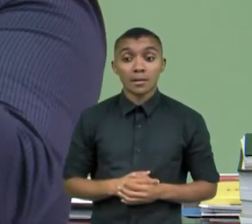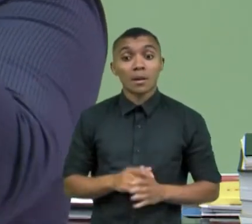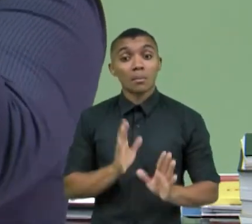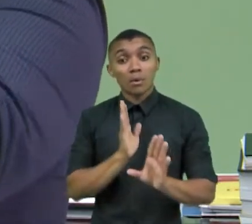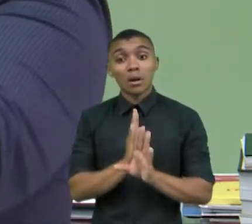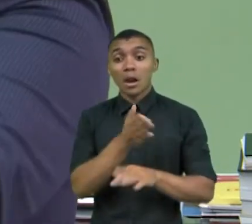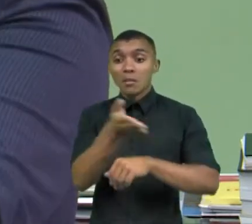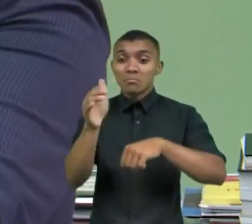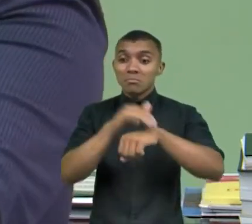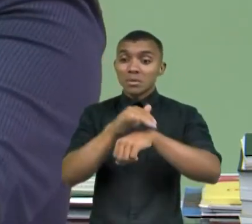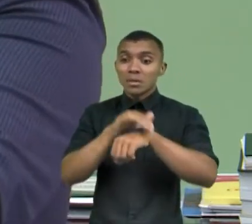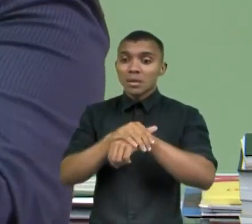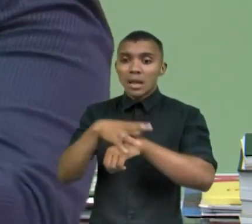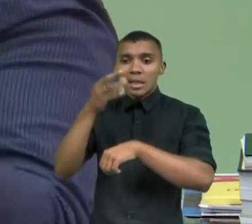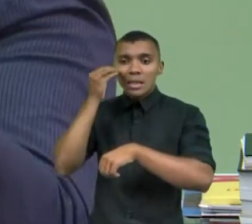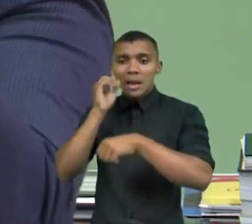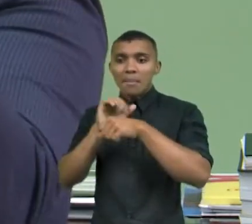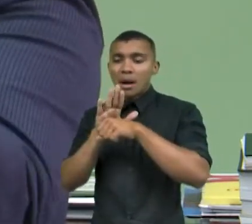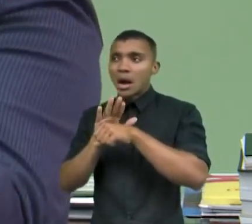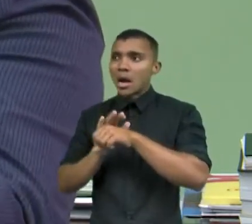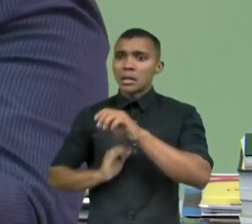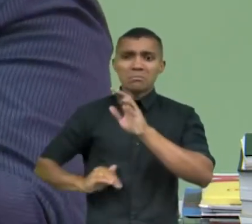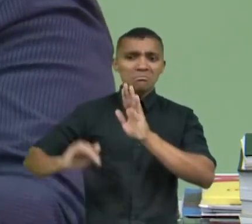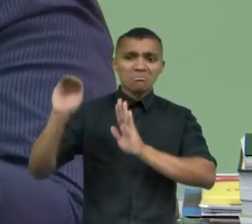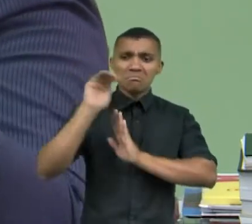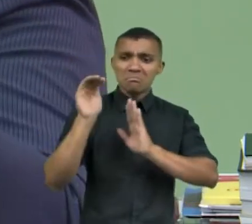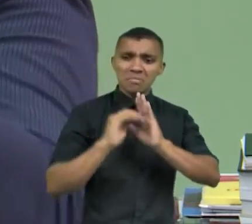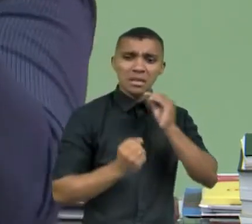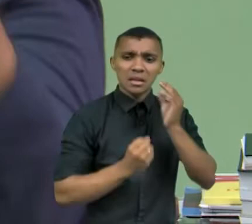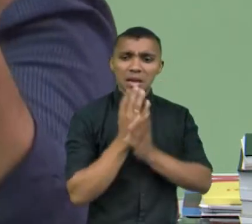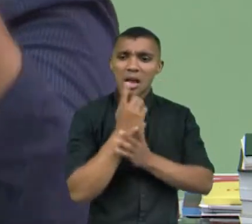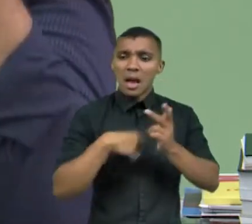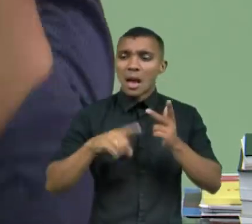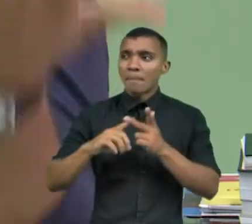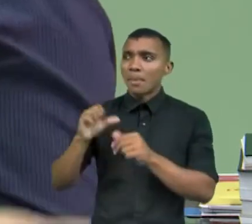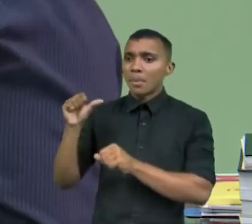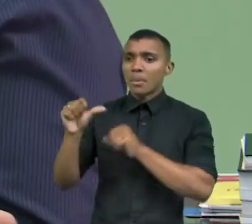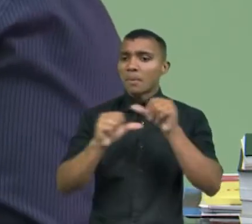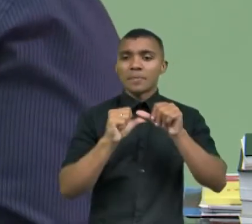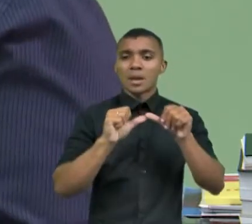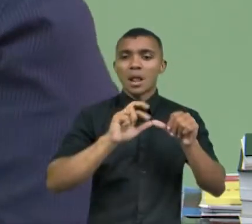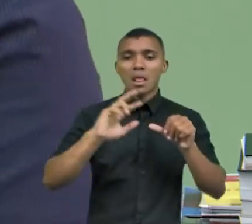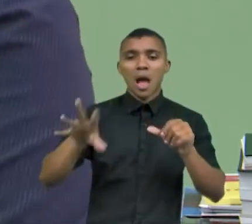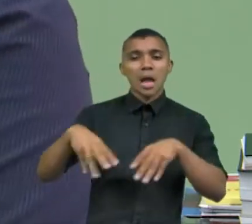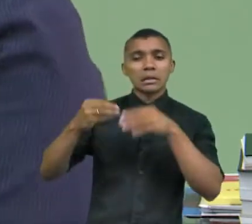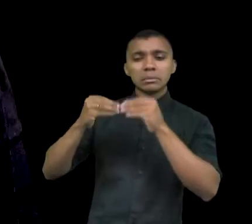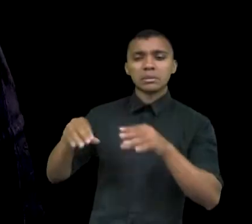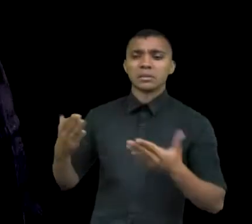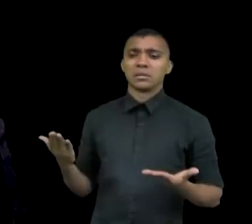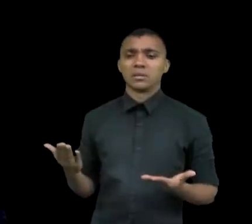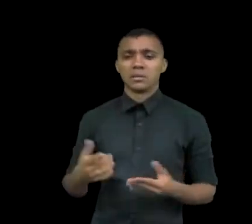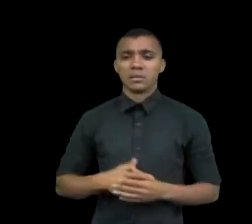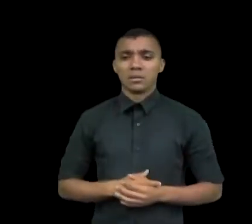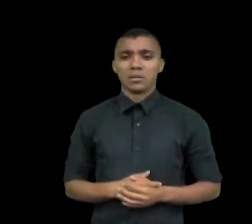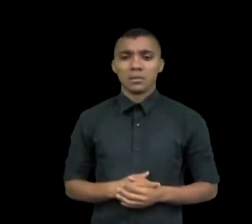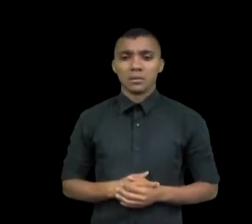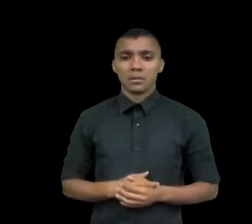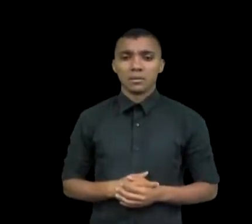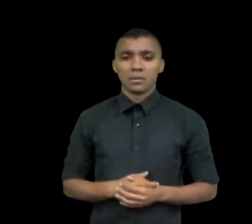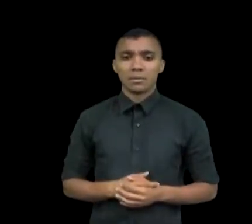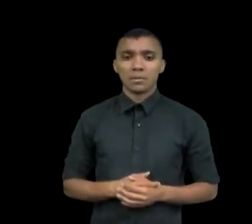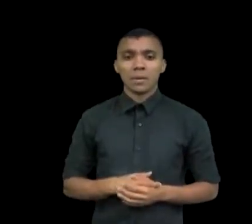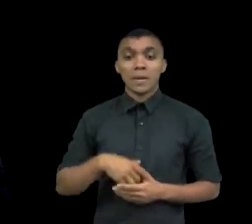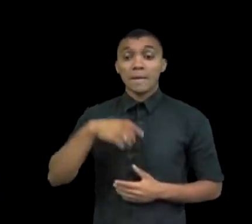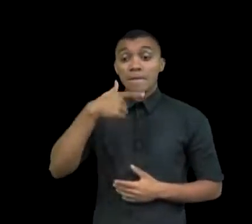democracia, criar formas de ampliá-las, de radicalizá-las, e não de querer acabar com ele defender uma ditadura, né? Após 29